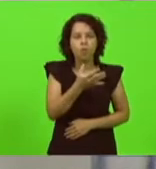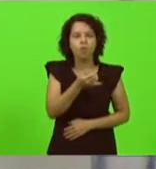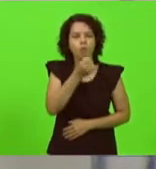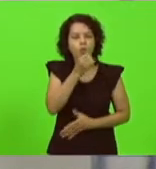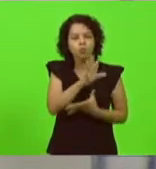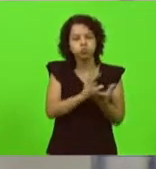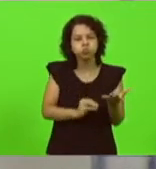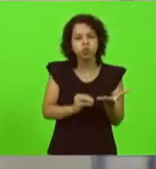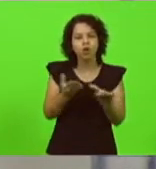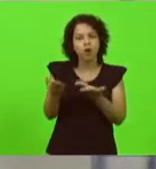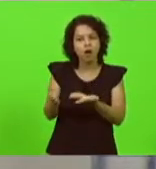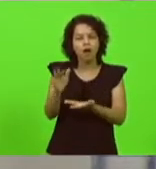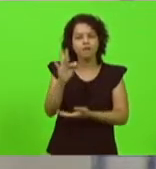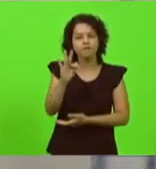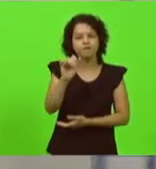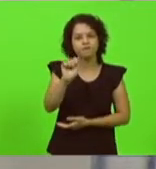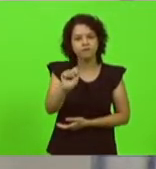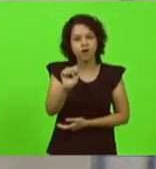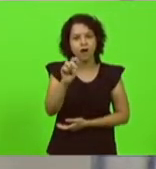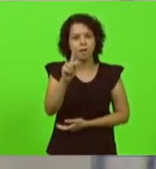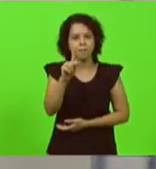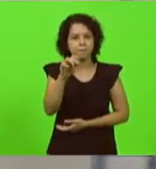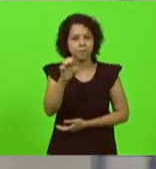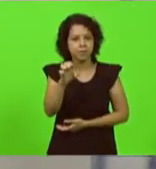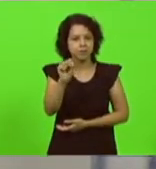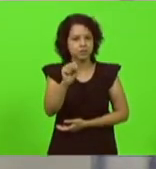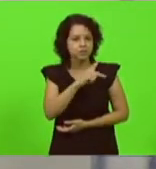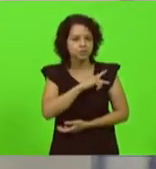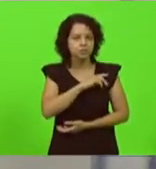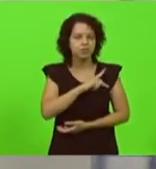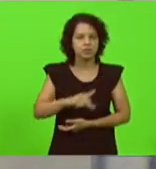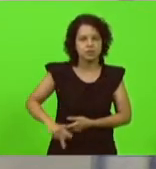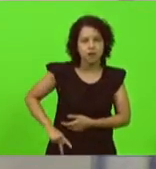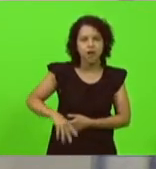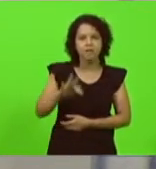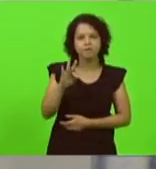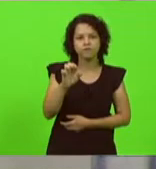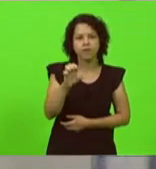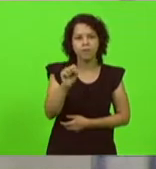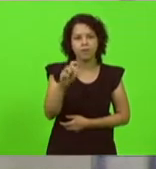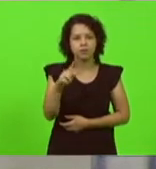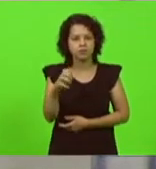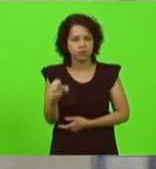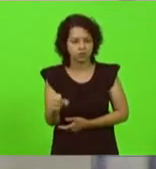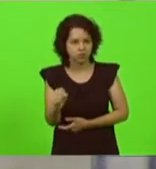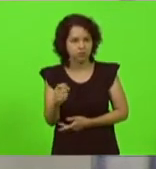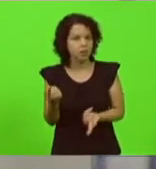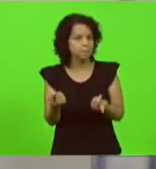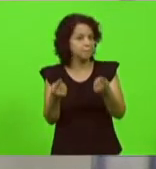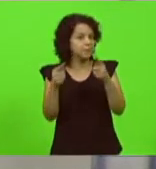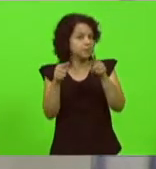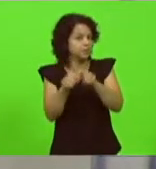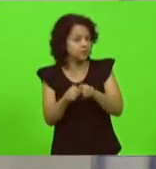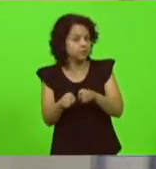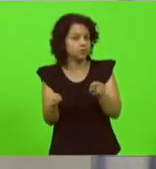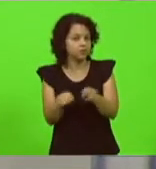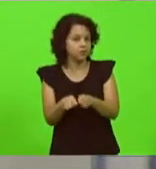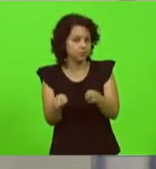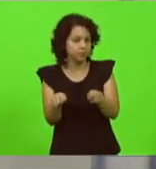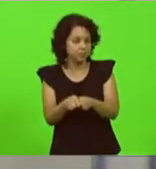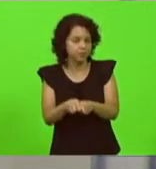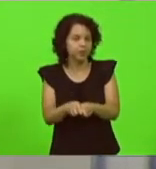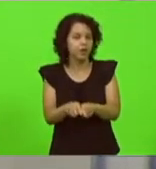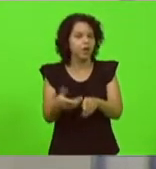FAPESC através do presidente da FAPESC Fábio Zabotti através da parceria que tem também a